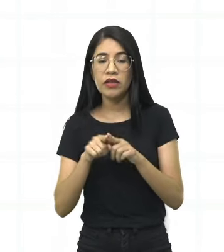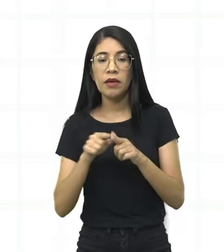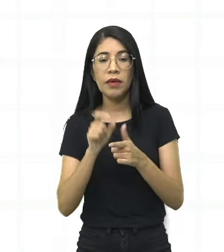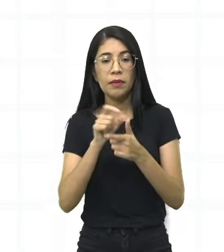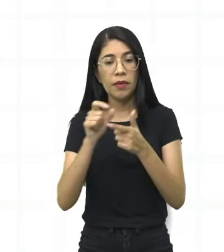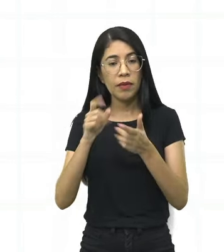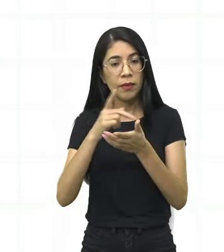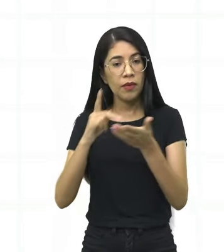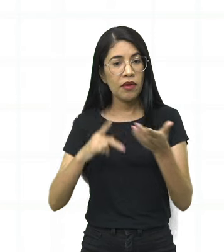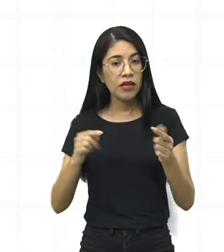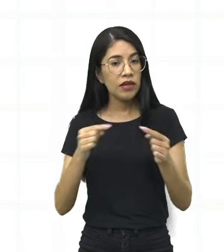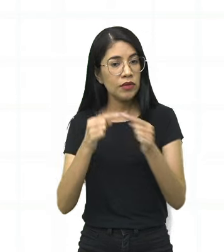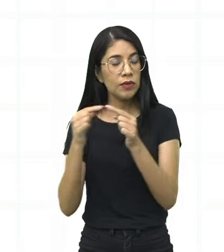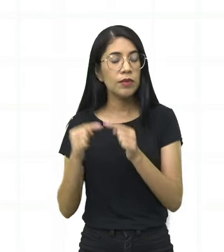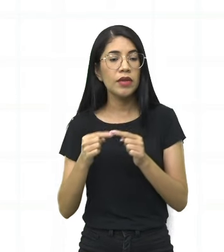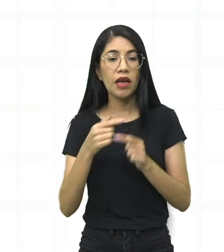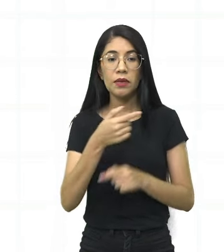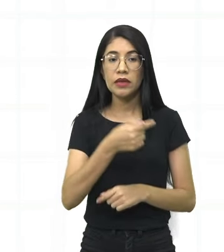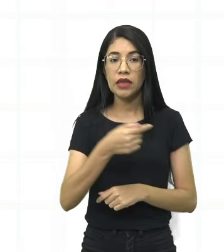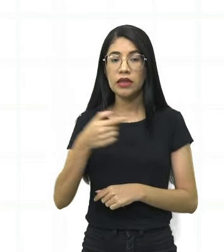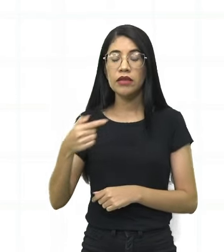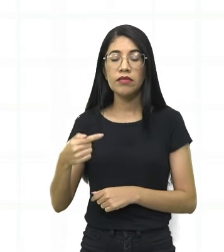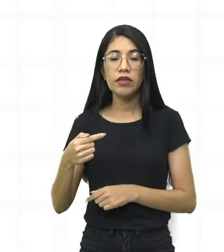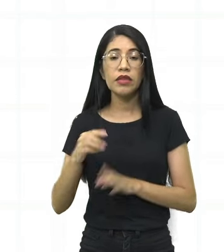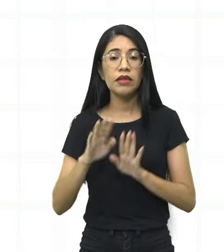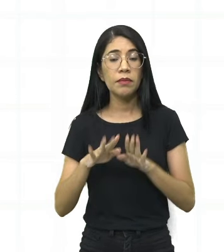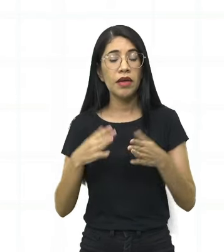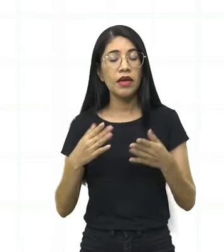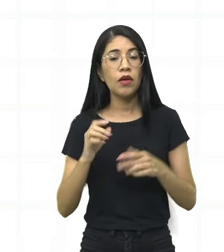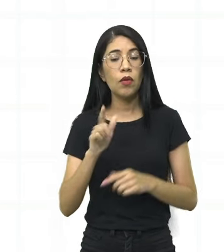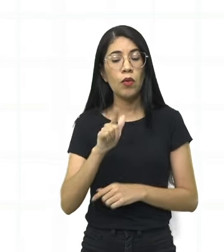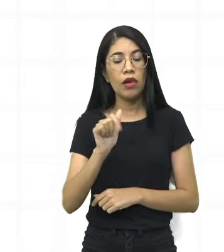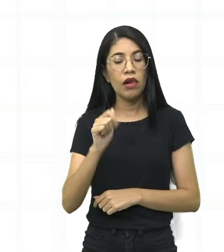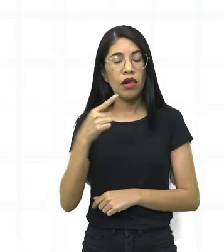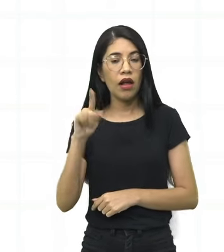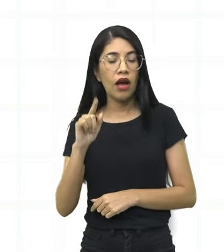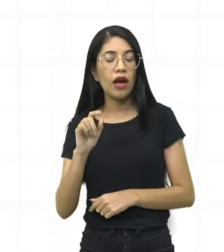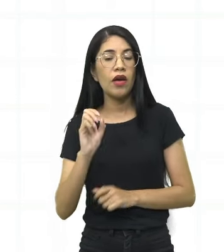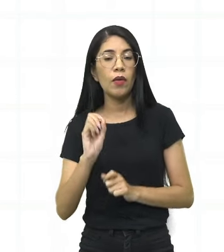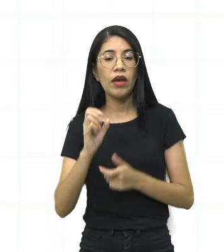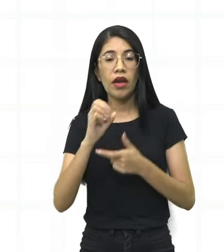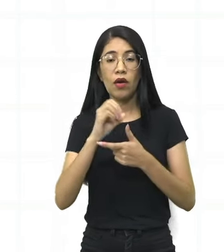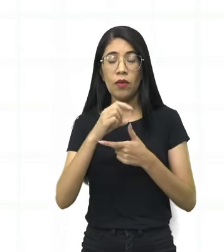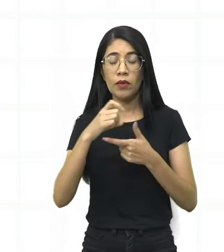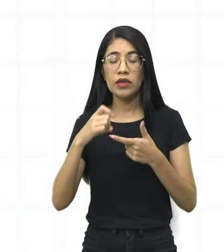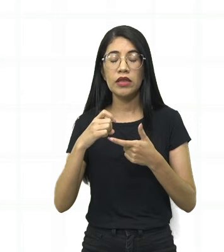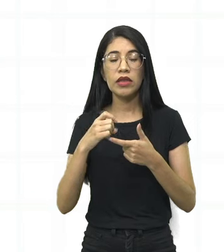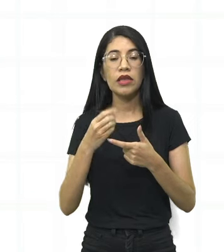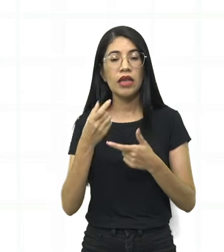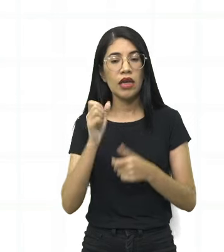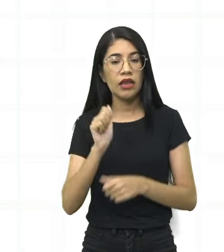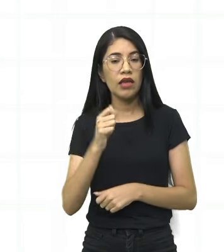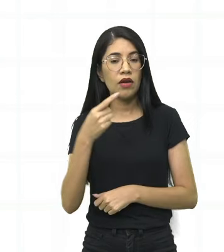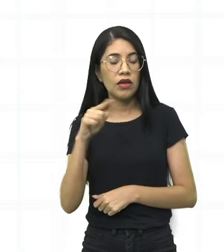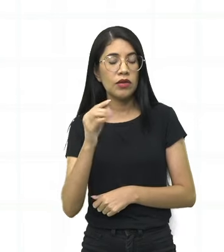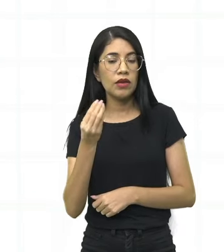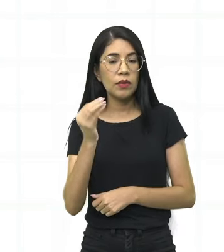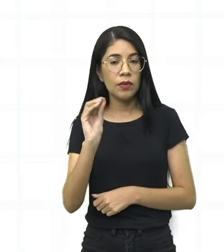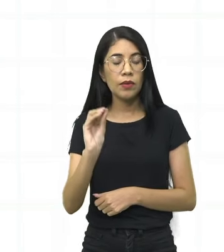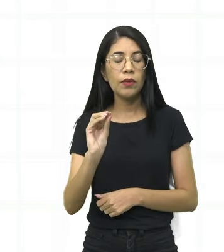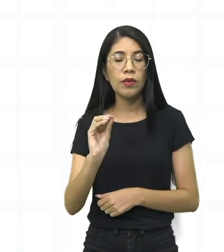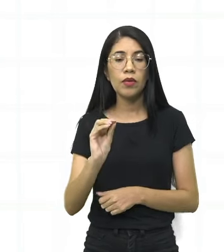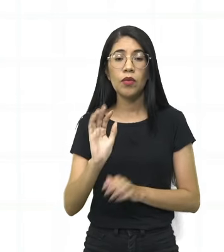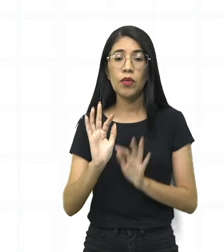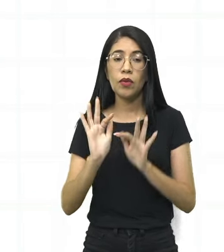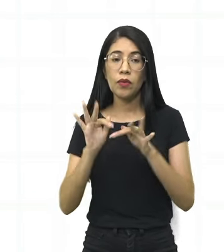sílabas poéticas, né? Ó, lembra que o lá é o monossílabo tônico, então ele conta como todo, né? Por isso que aqui, ó, terminou.